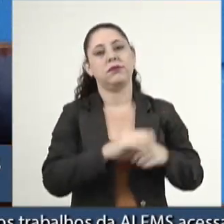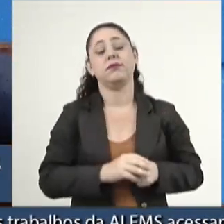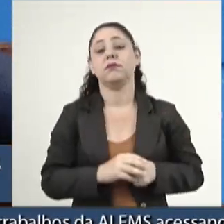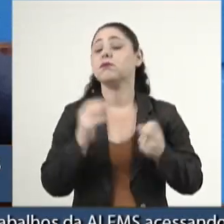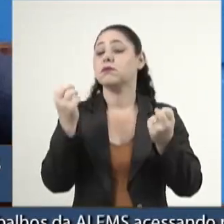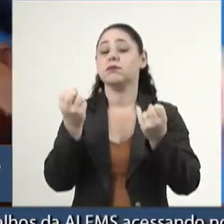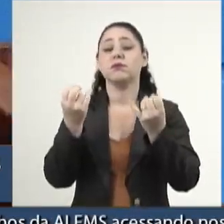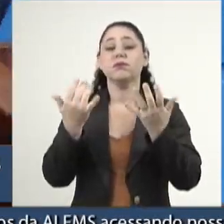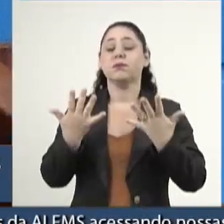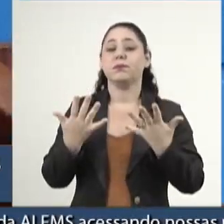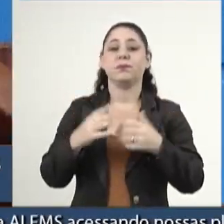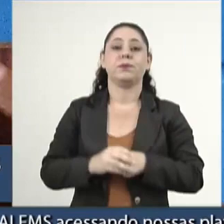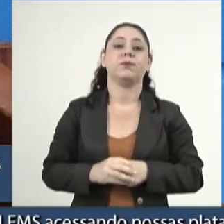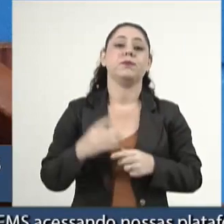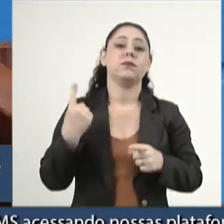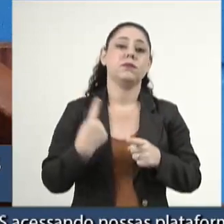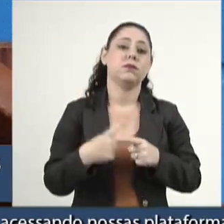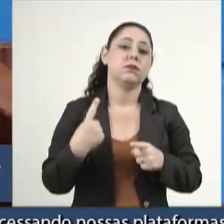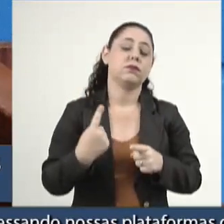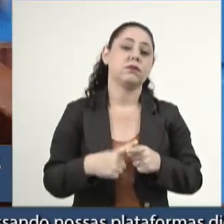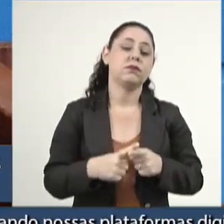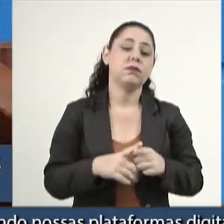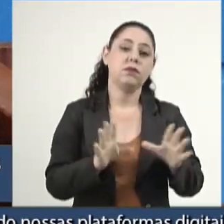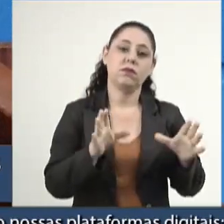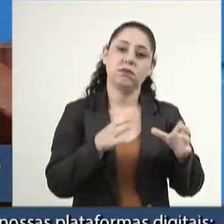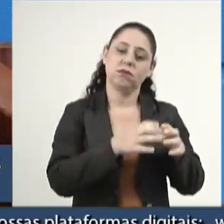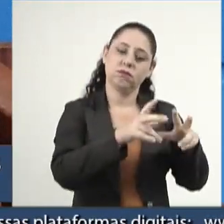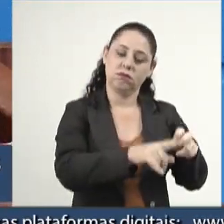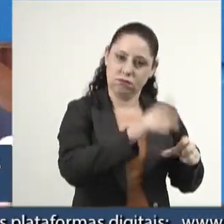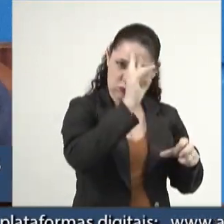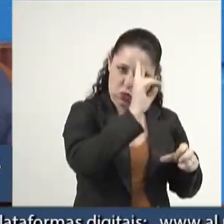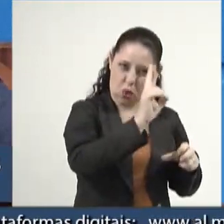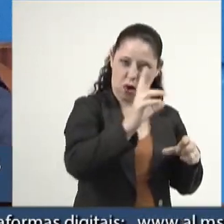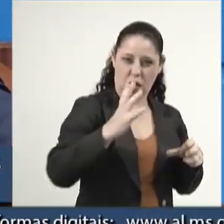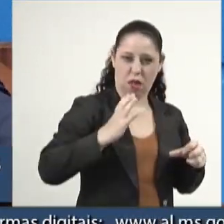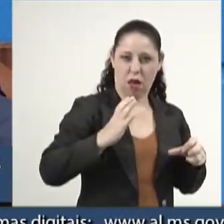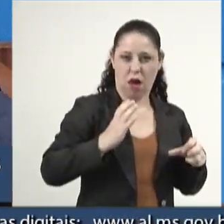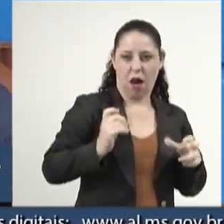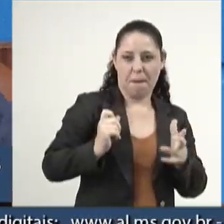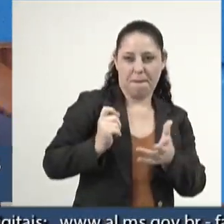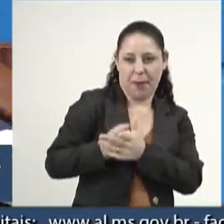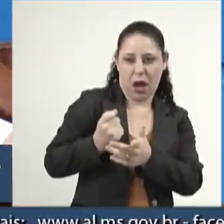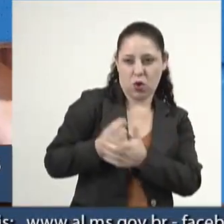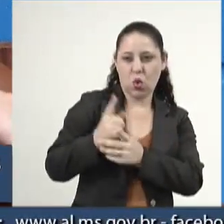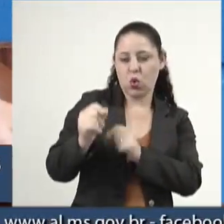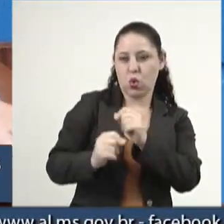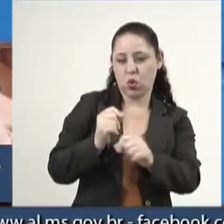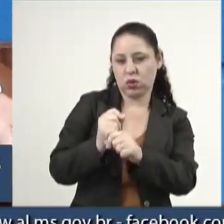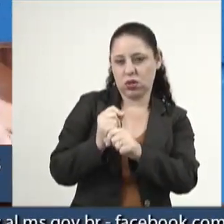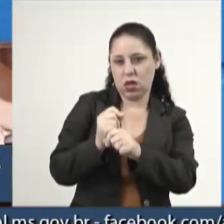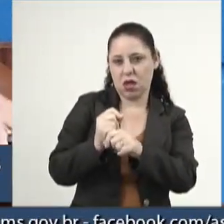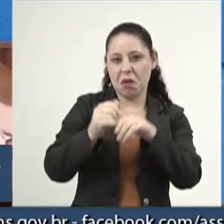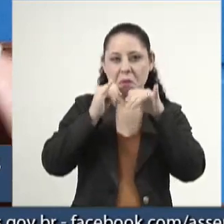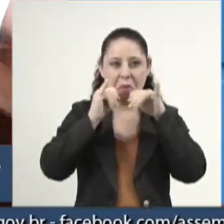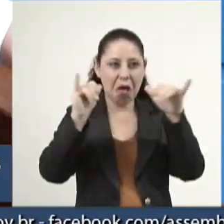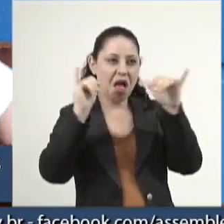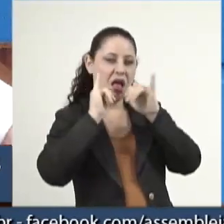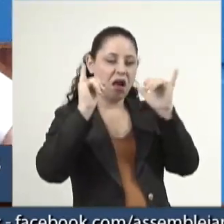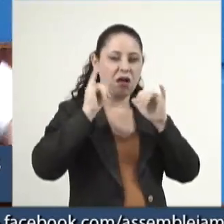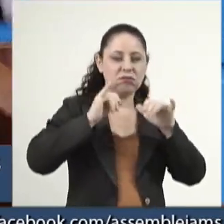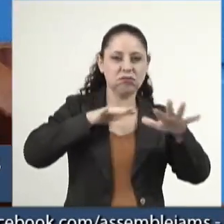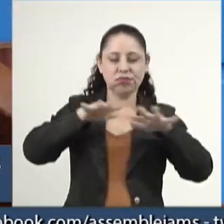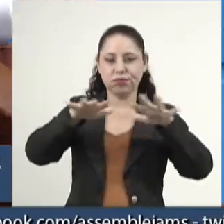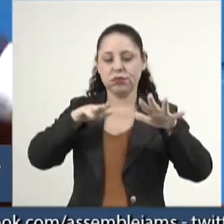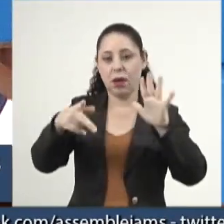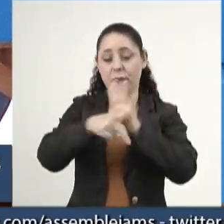explicado por que o agronegócio financiou aquelas manifestações na frente dos quartéis,